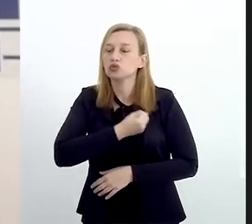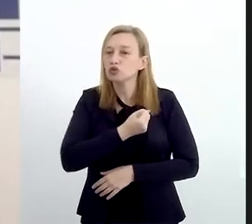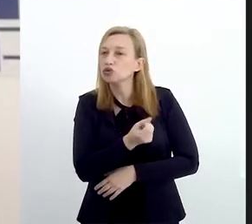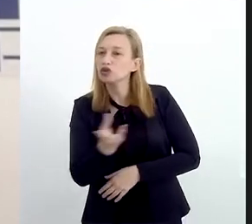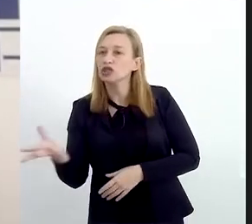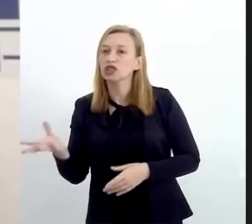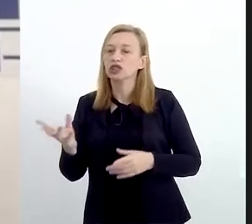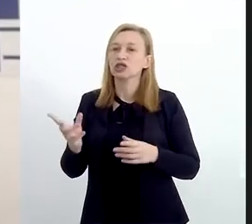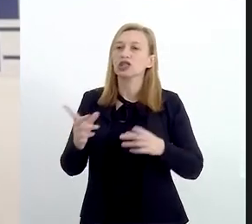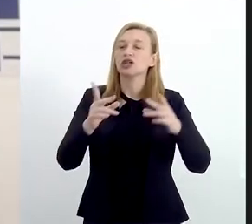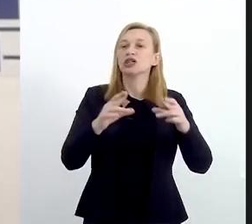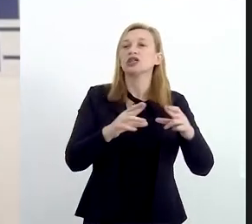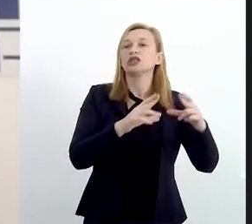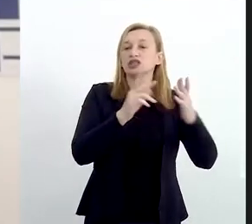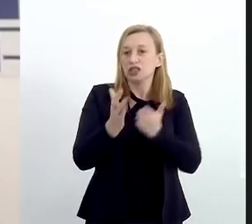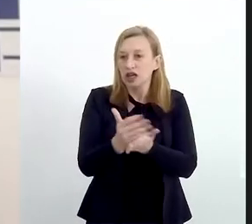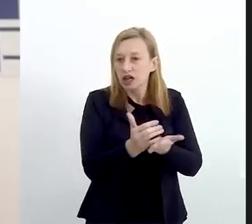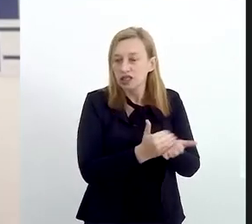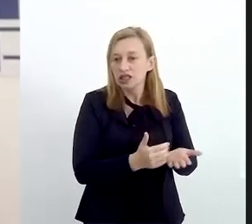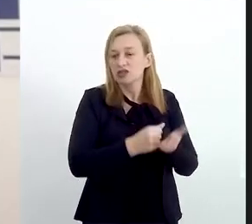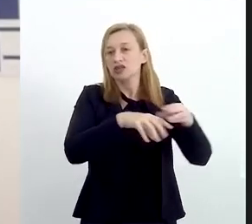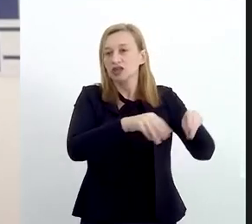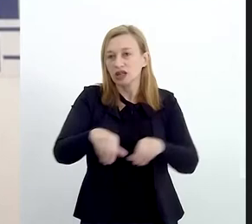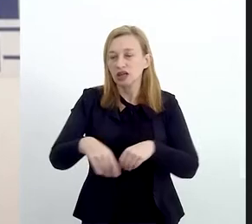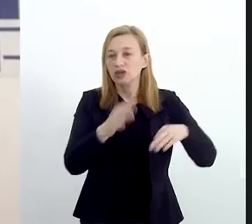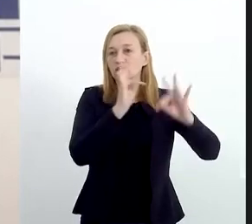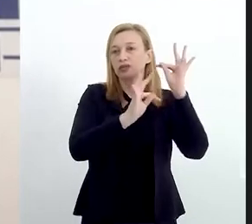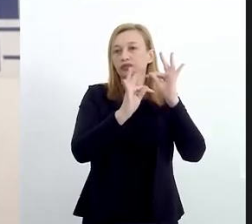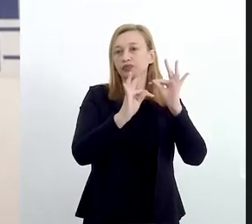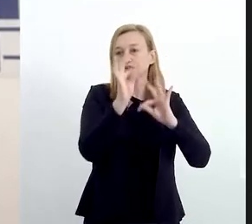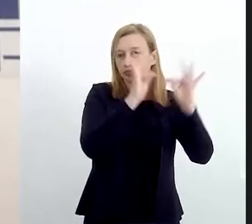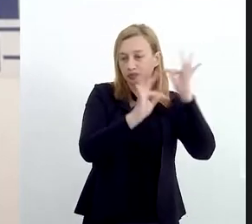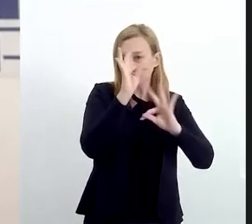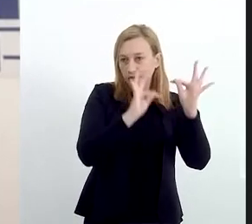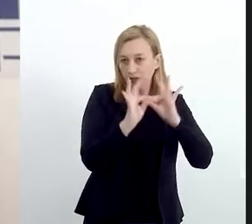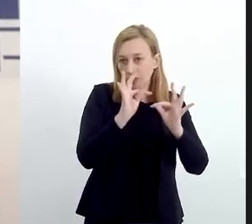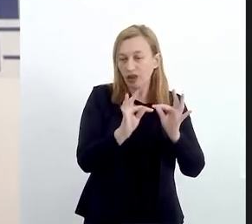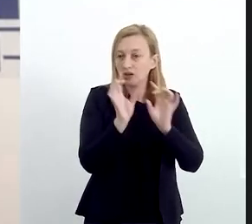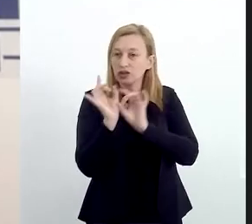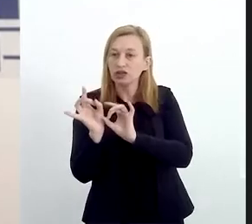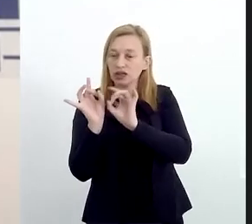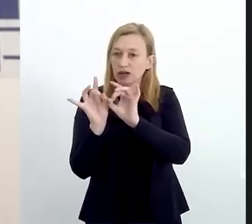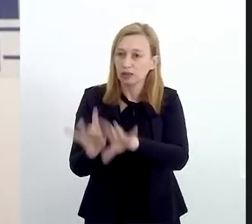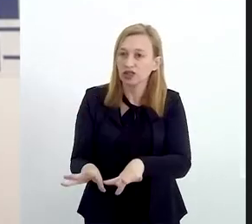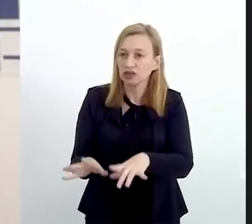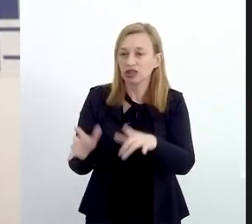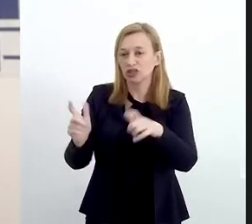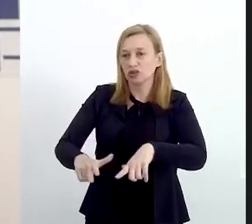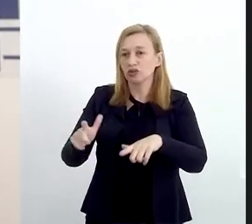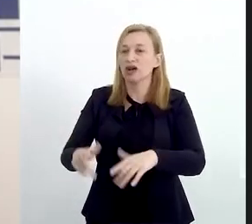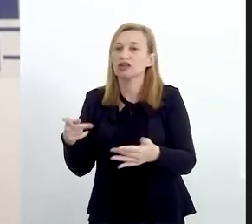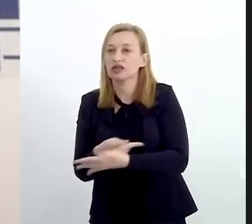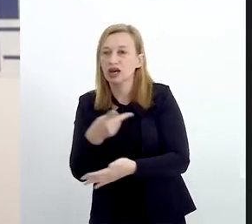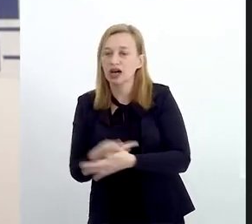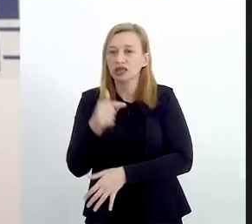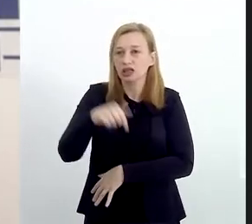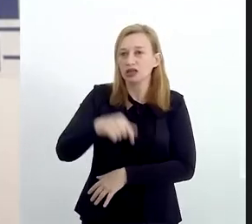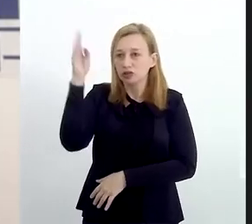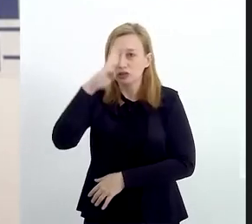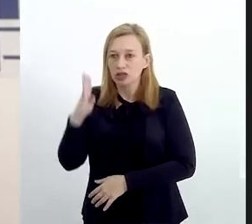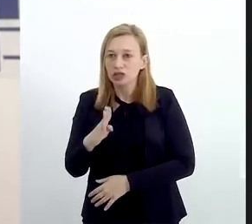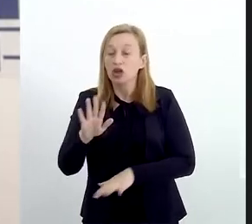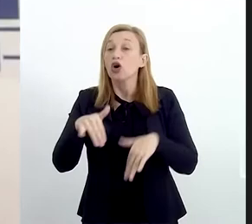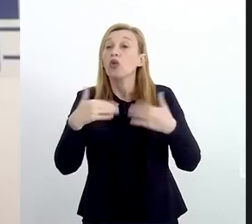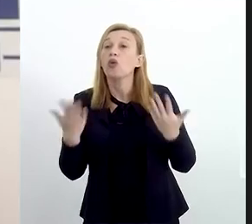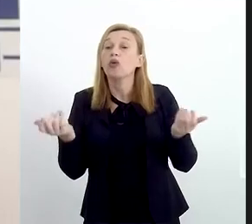eletrônicos que poderiam estar sendo recolhidos e não são descartados em lugares incorretos aqui no